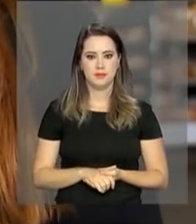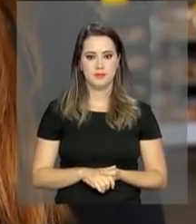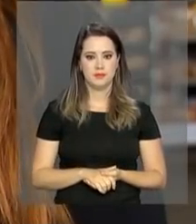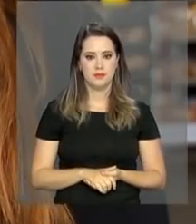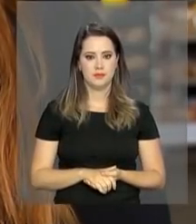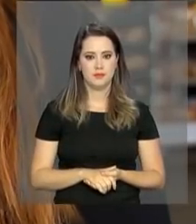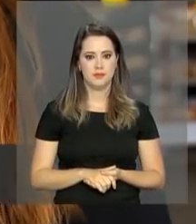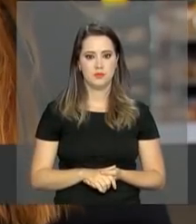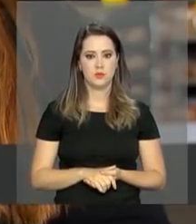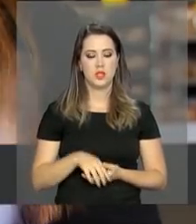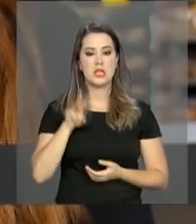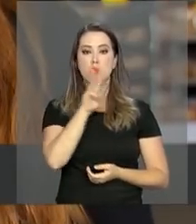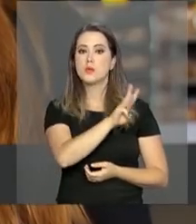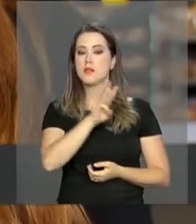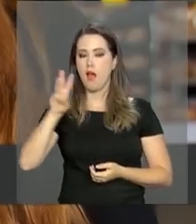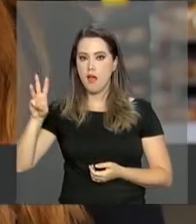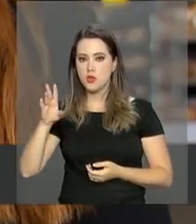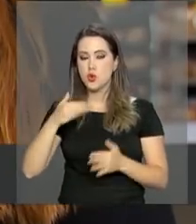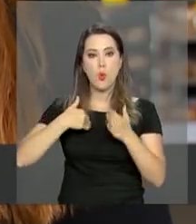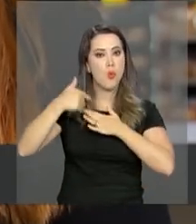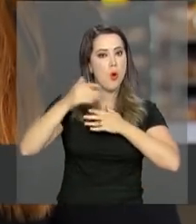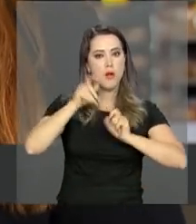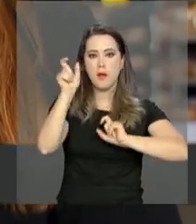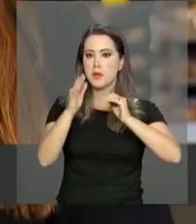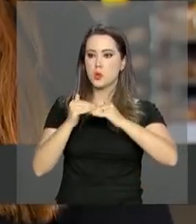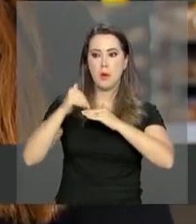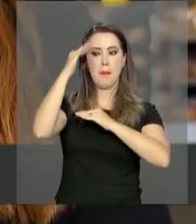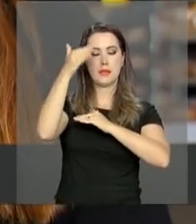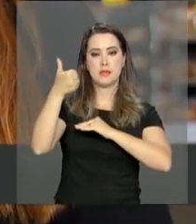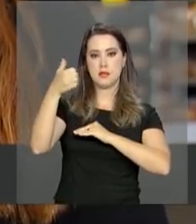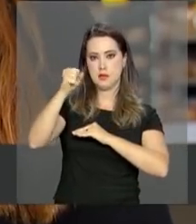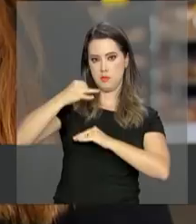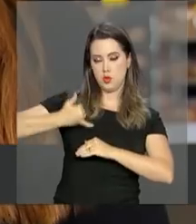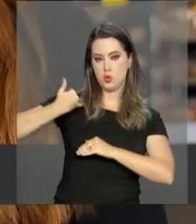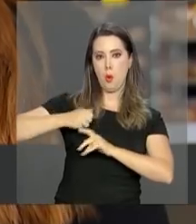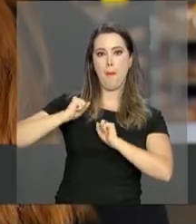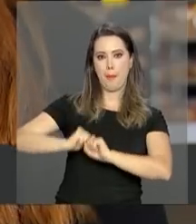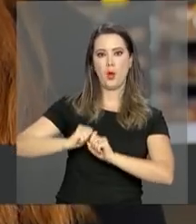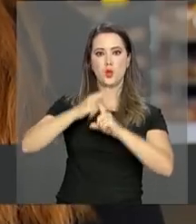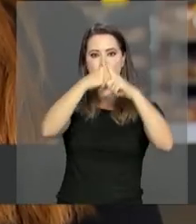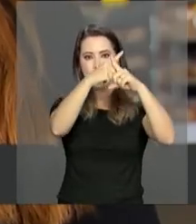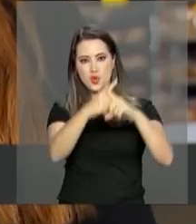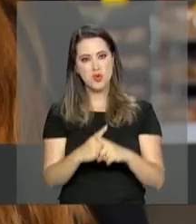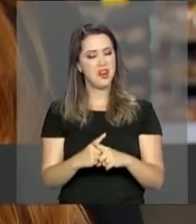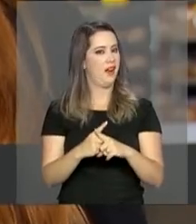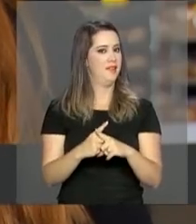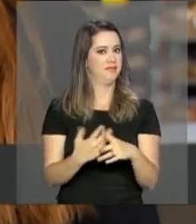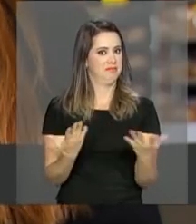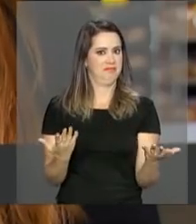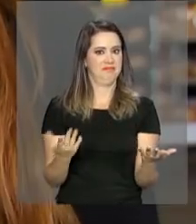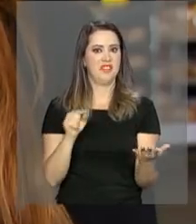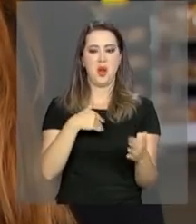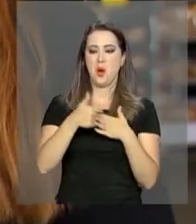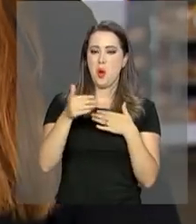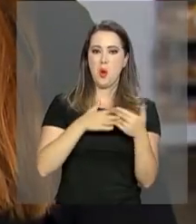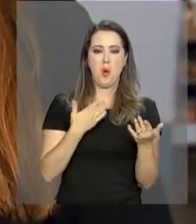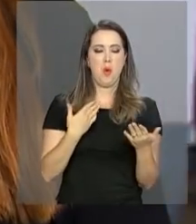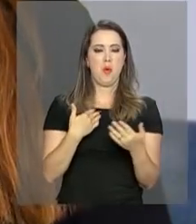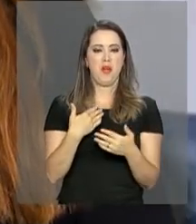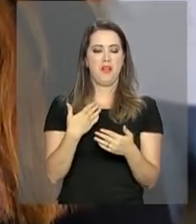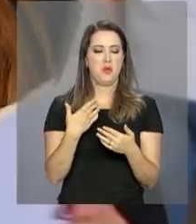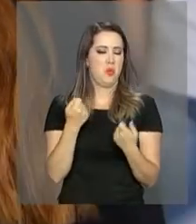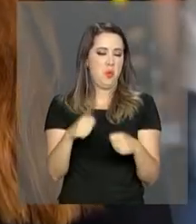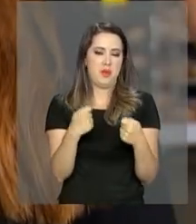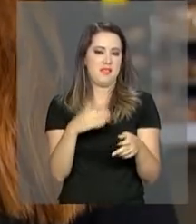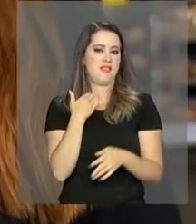Neste site, qualquer brasileiro acima de 18 anos pode fazer suas apostas independente de ter conta em banco.